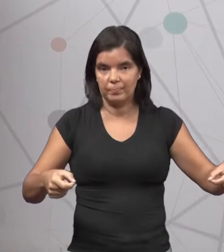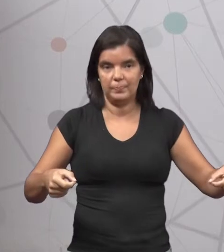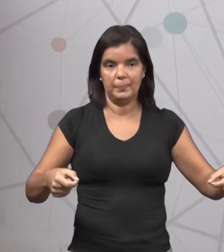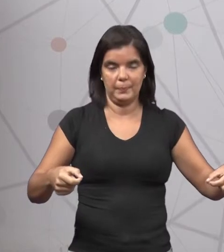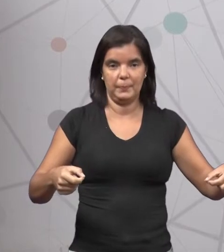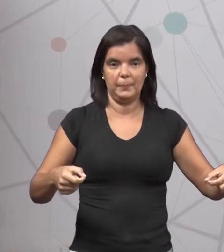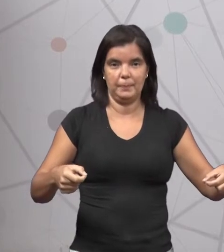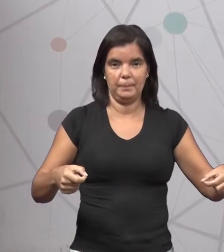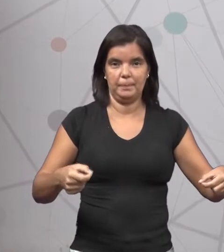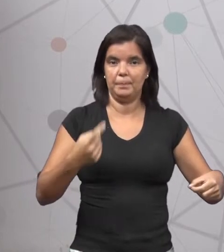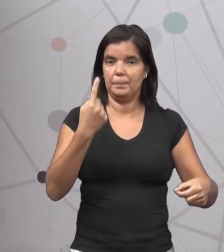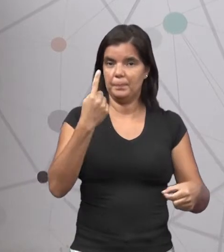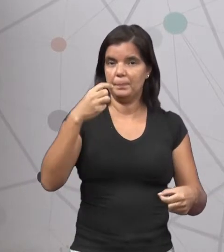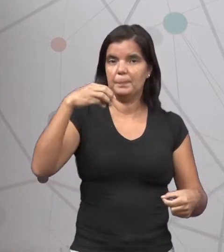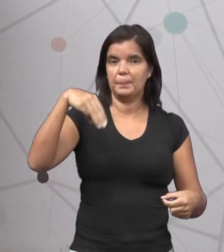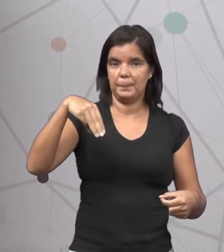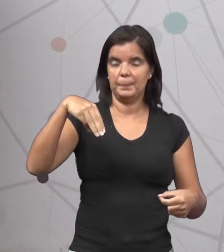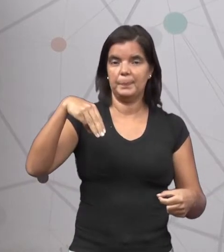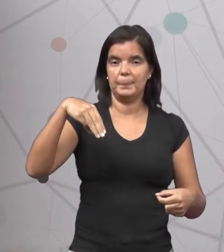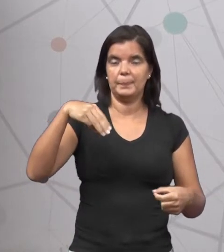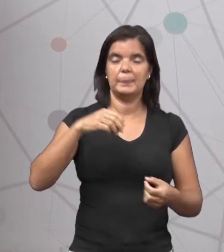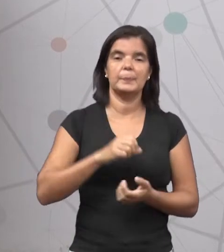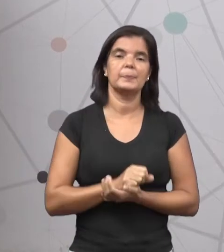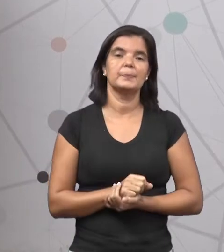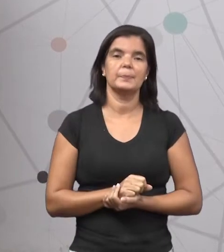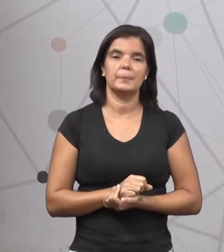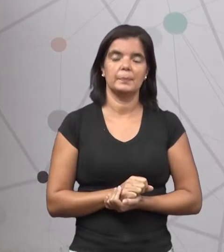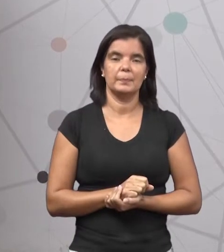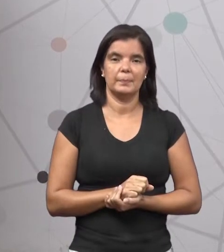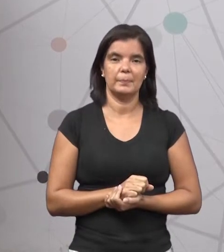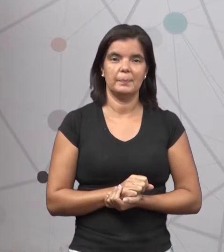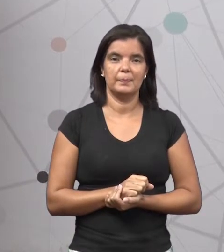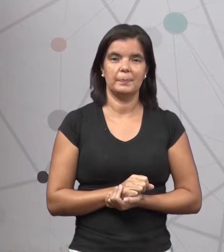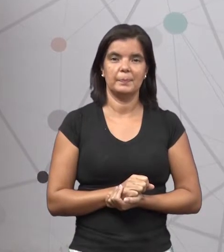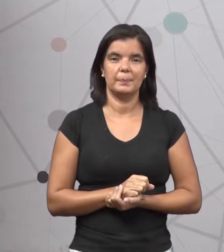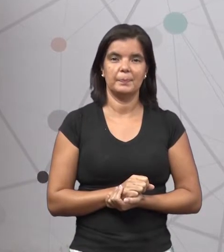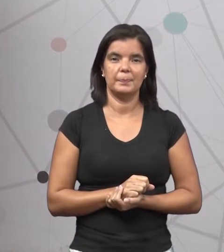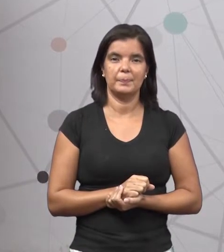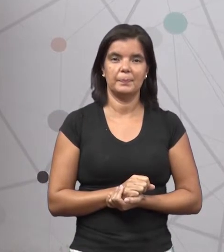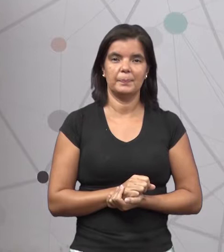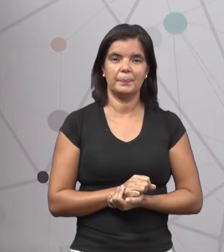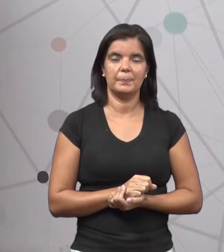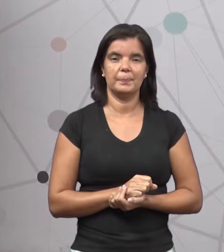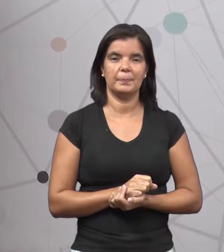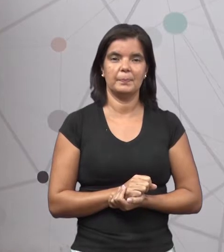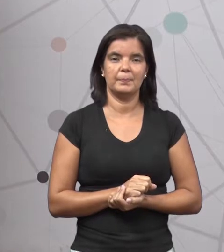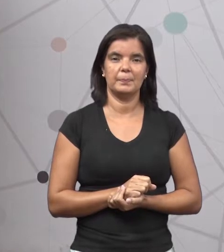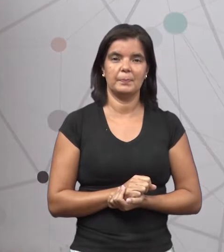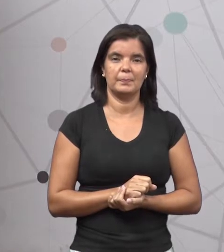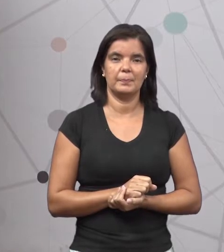medida de um metro Aquela trena Na